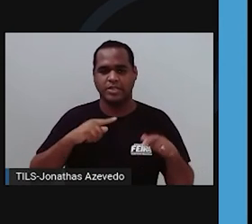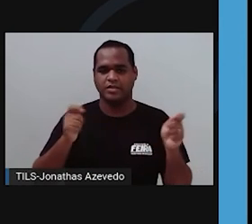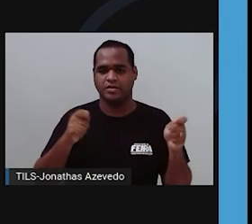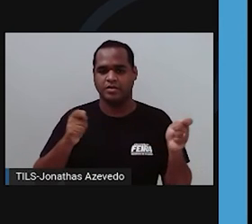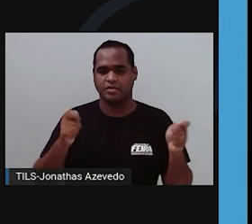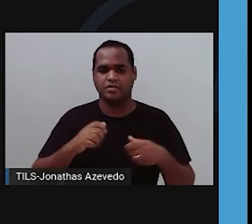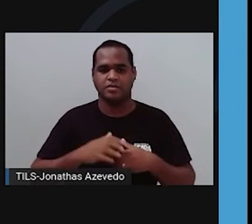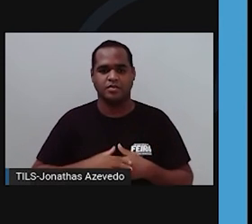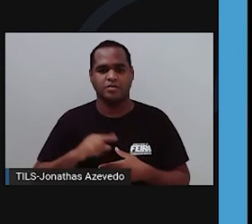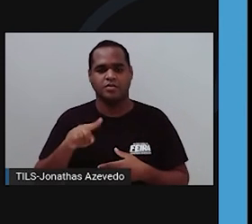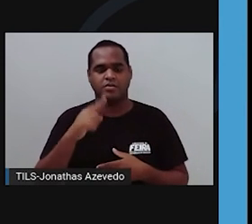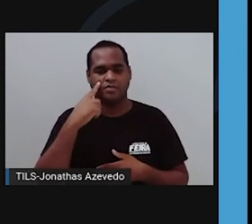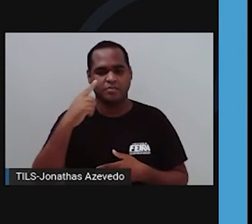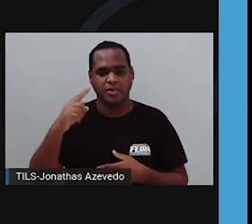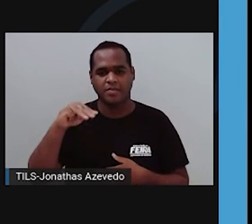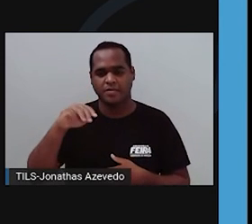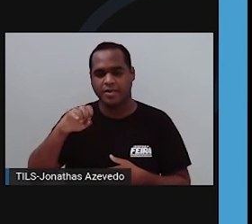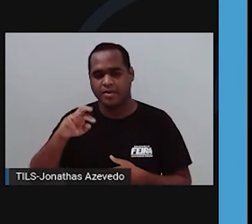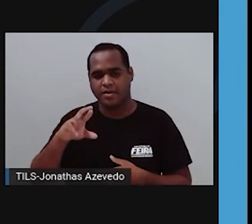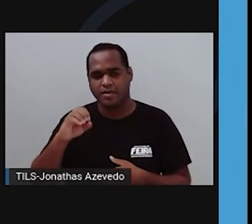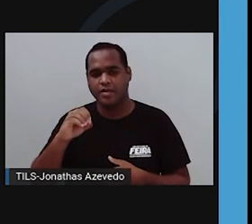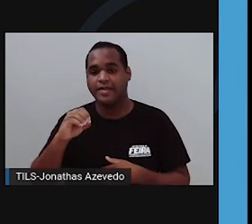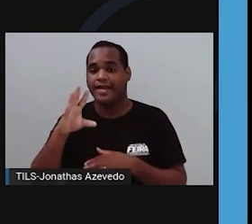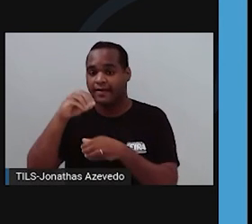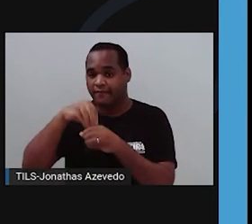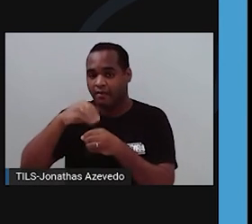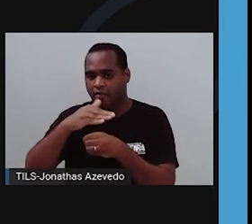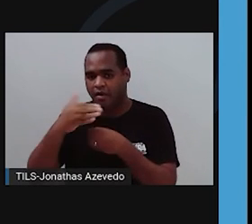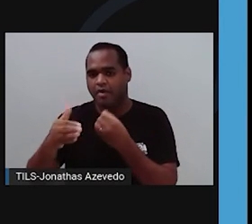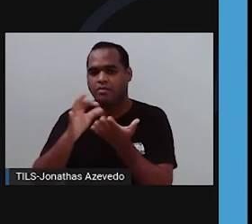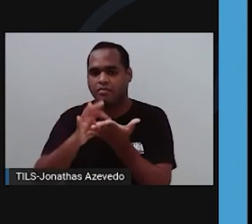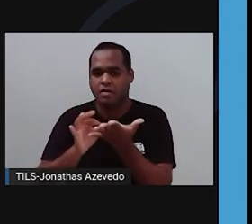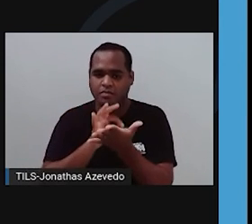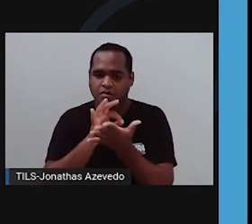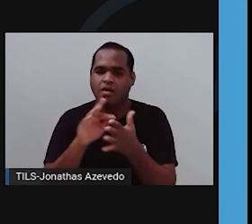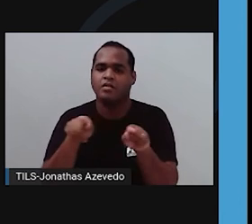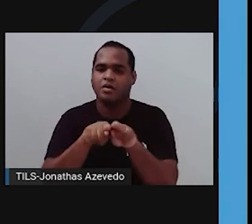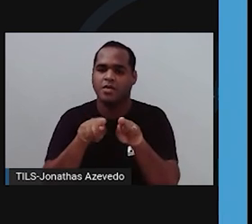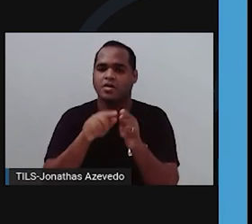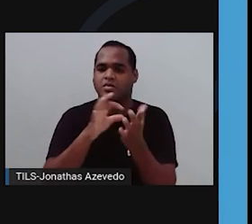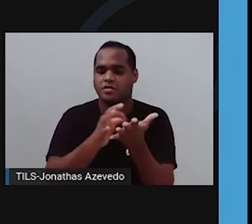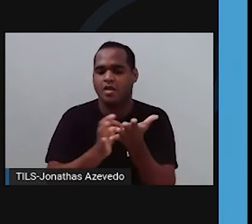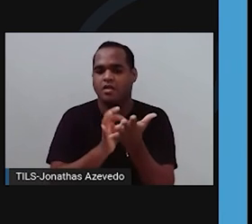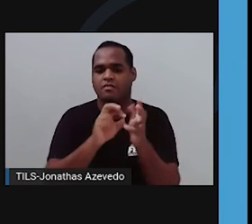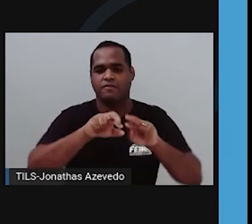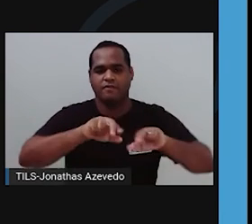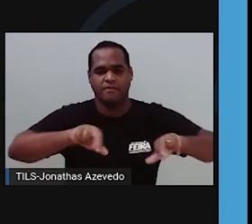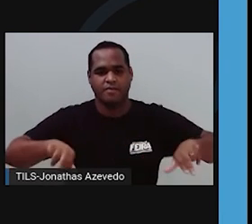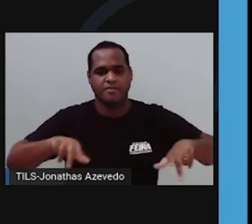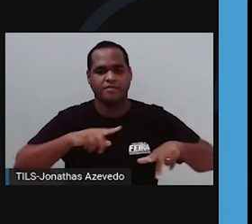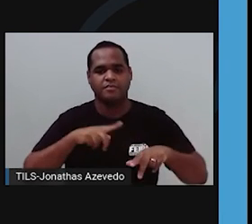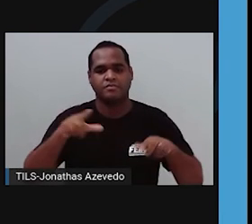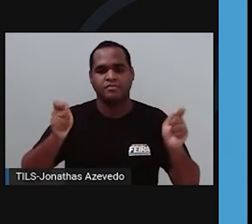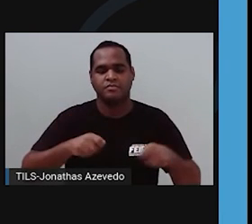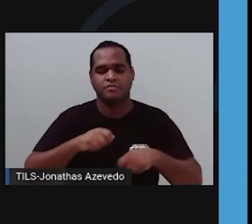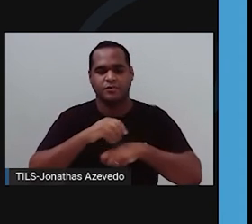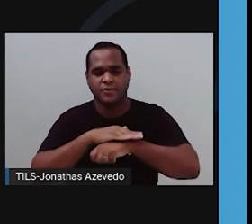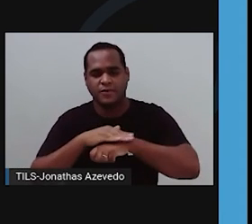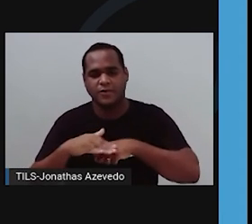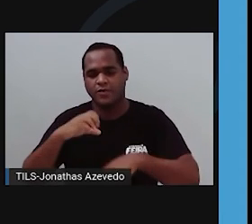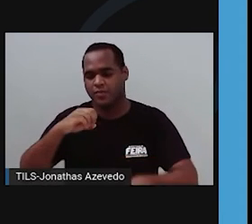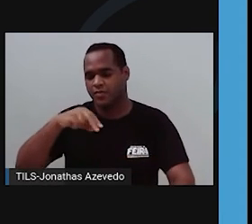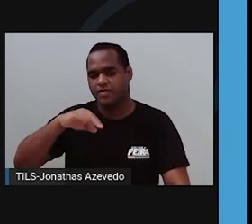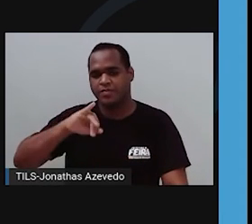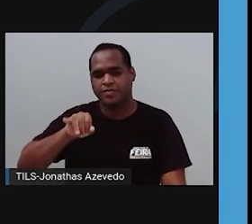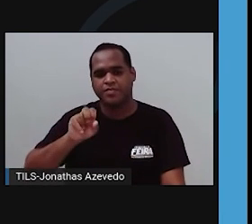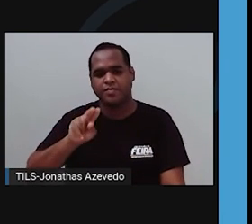todos com grande matriz extracelular e células dispersas. Temos o tecido conjuntivo,